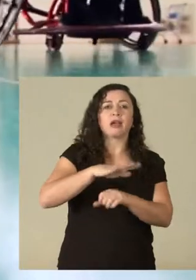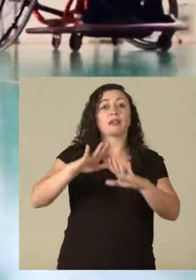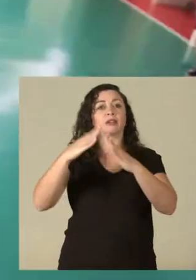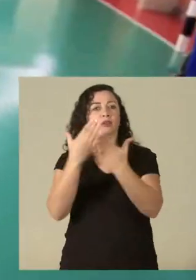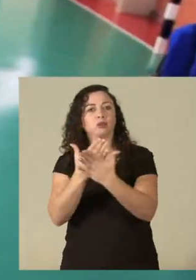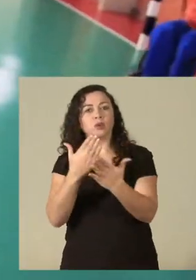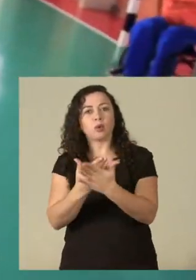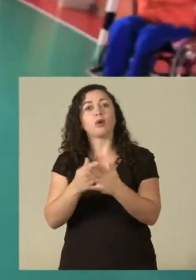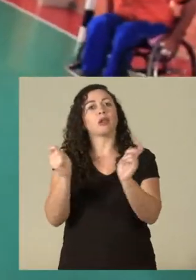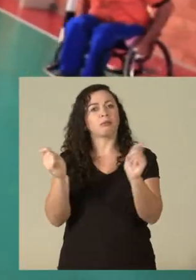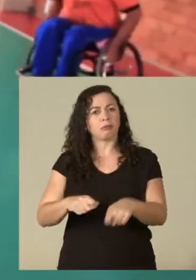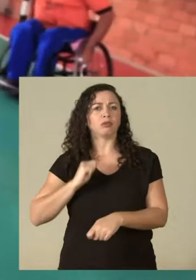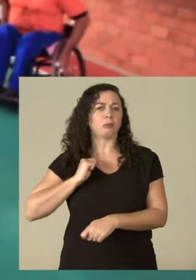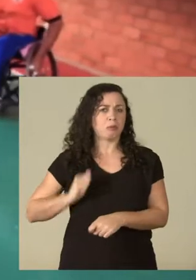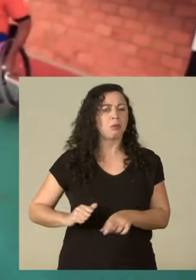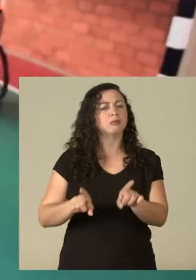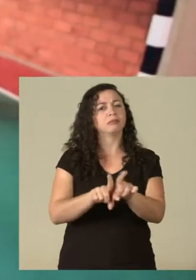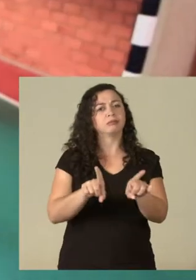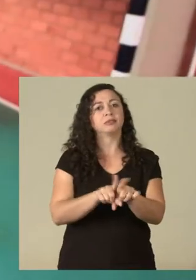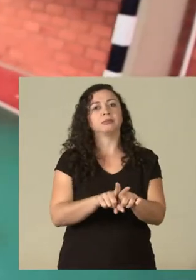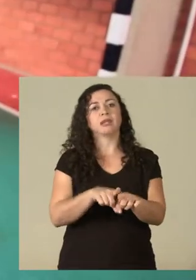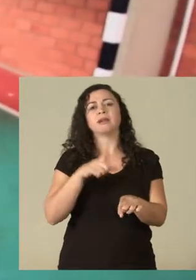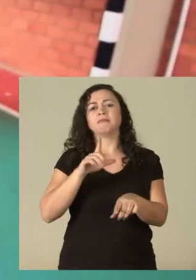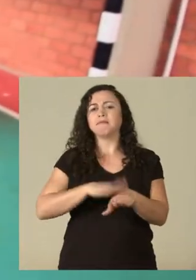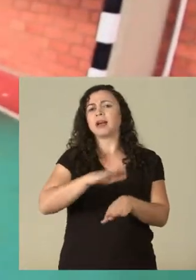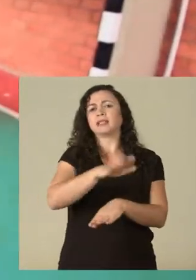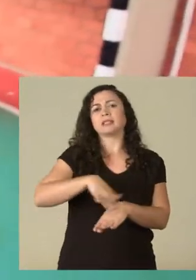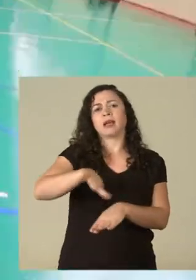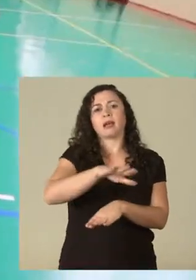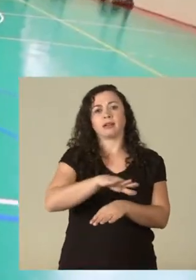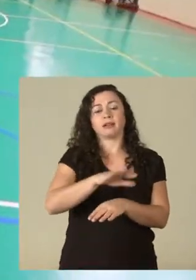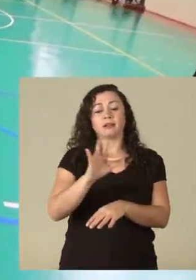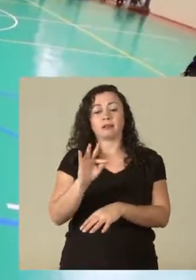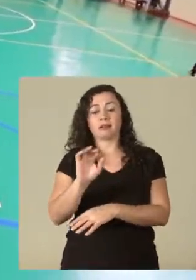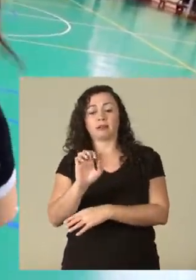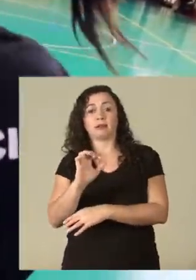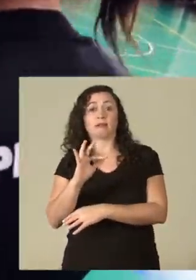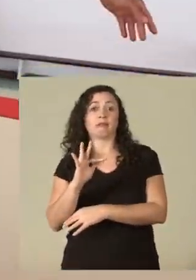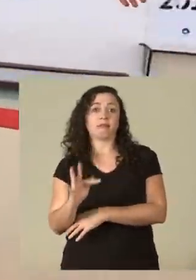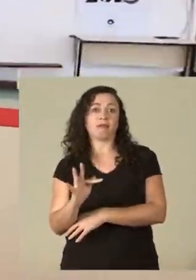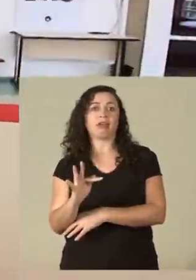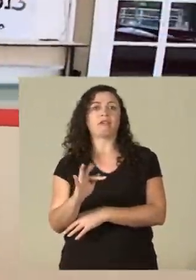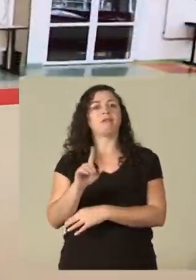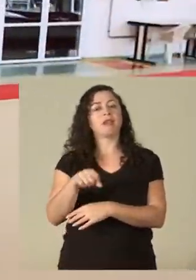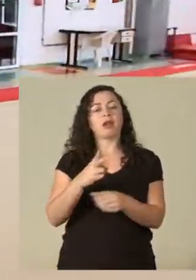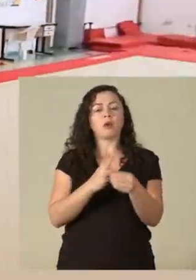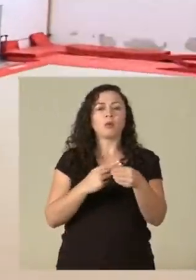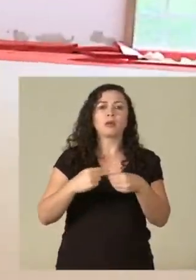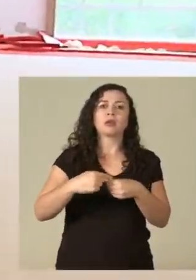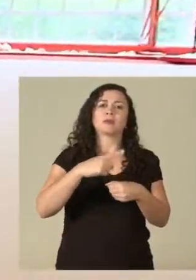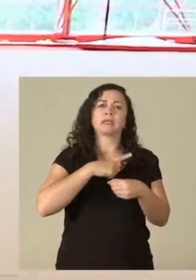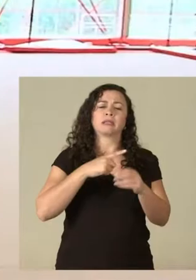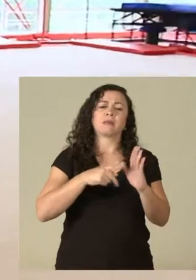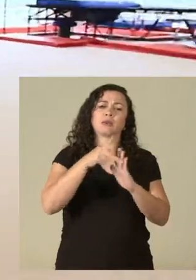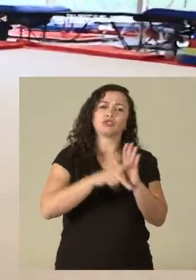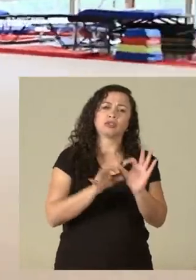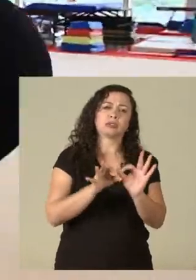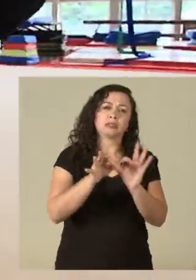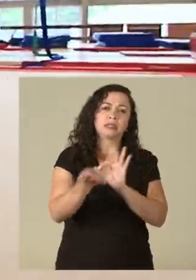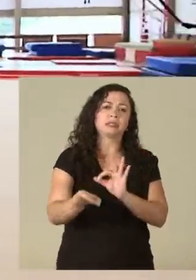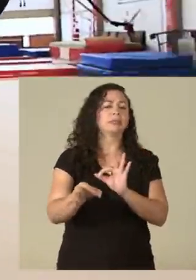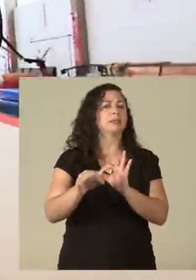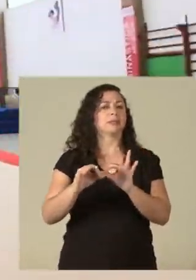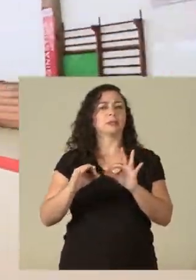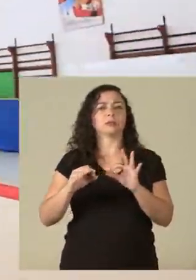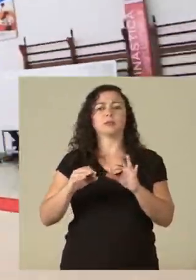e outras áreas. A FEF é um órgão na Unicamp com muitos projetos de extensão ligados